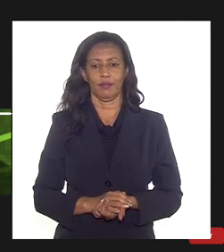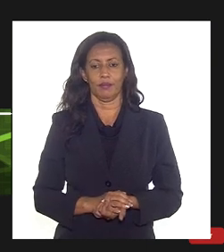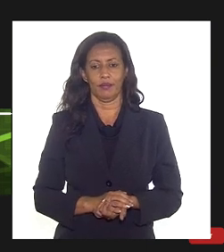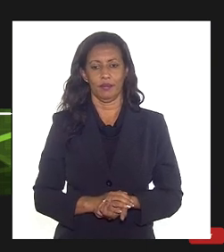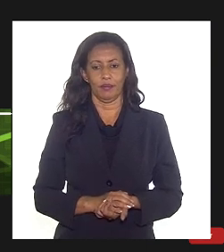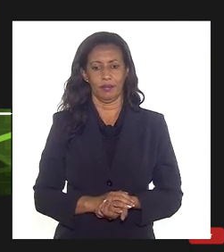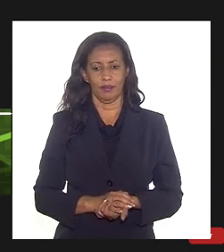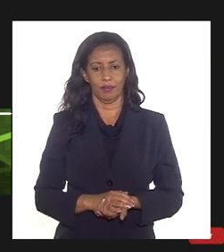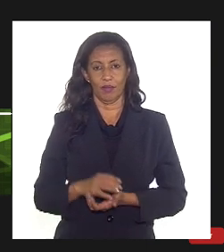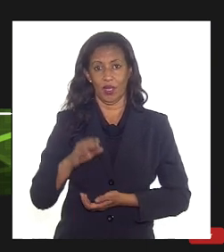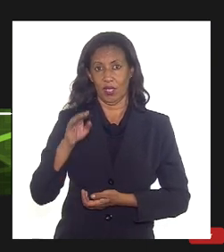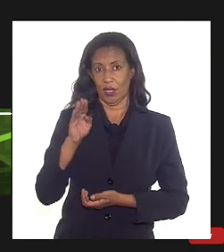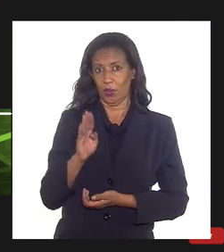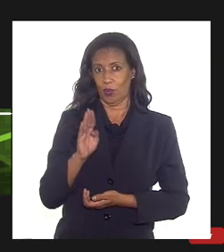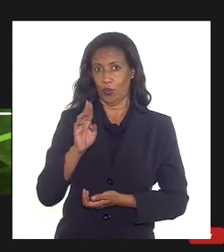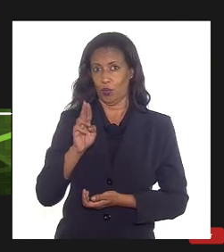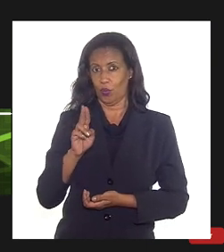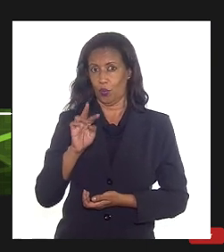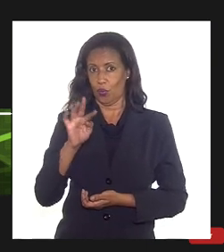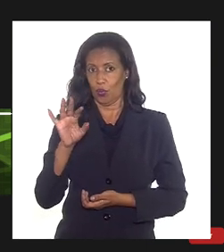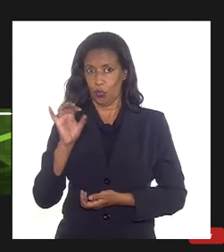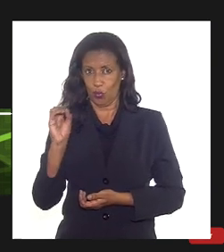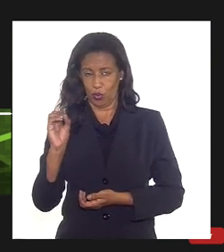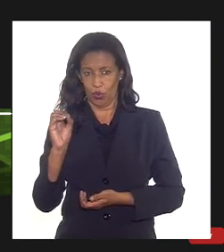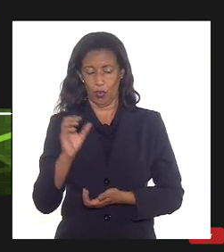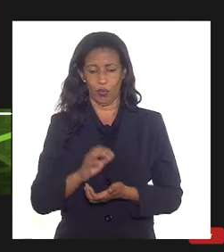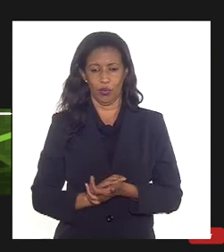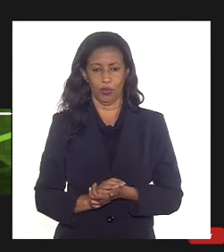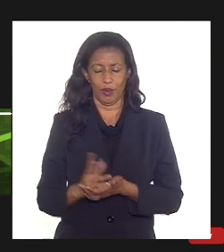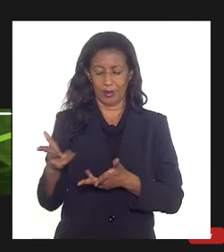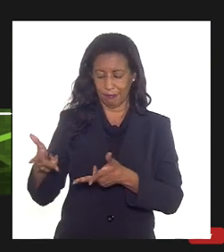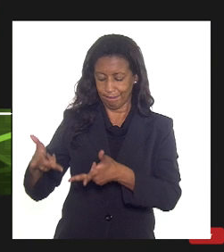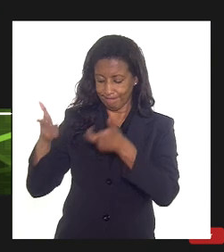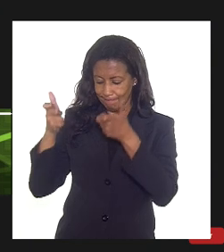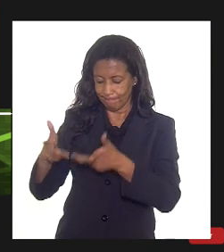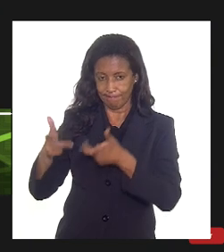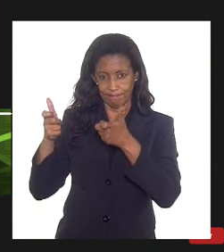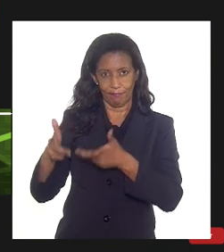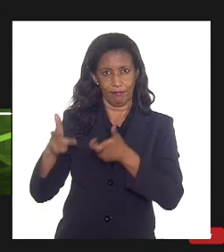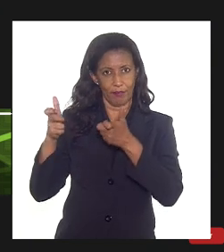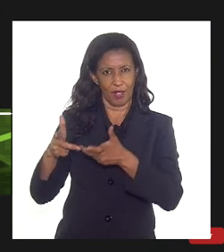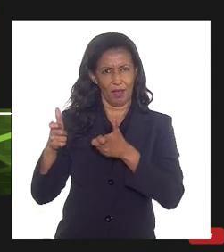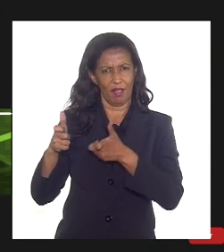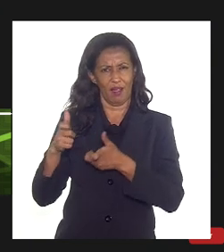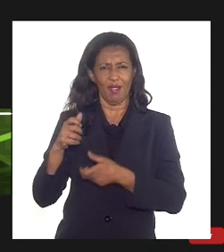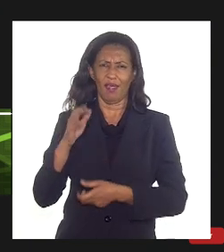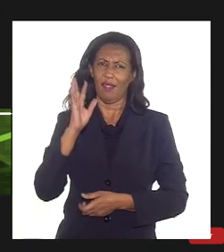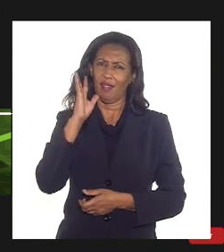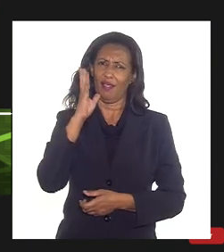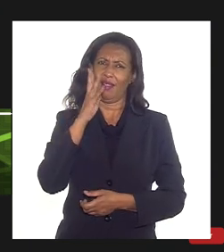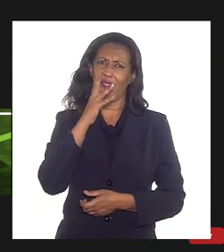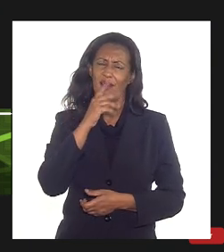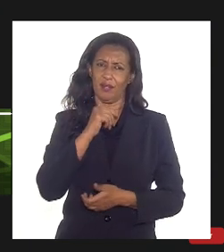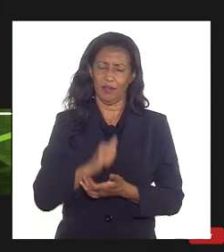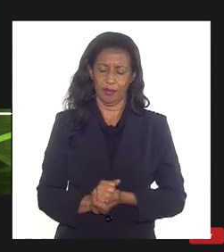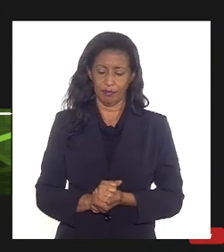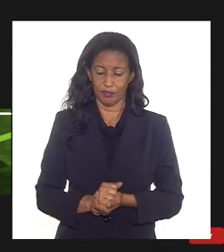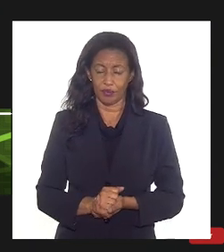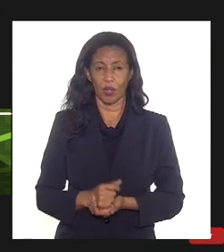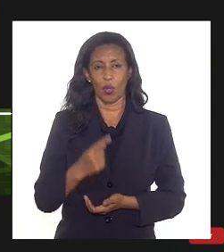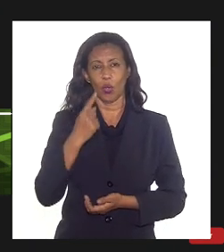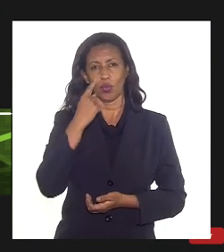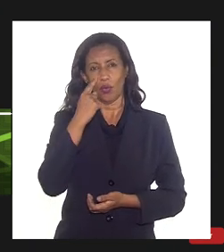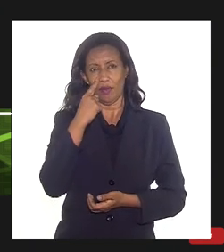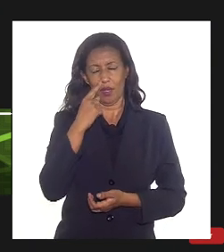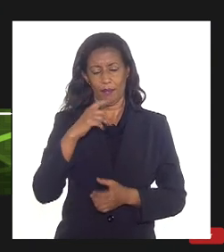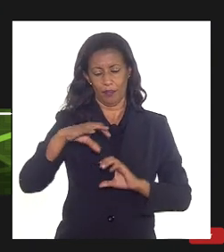dutos para a terra para esse gás ser bombiado é muito lenta o senhor veja que o rota